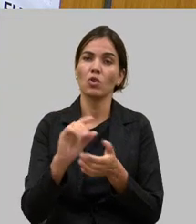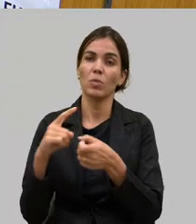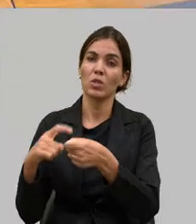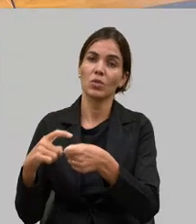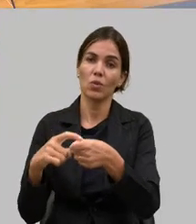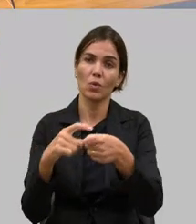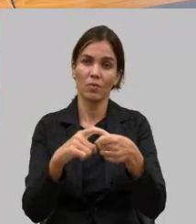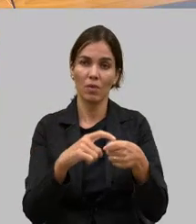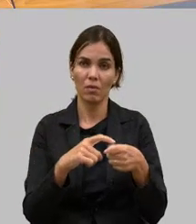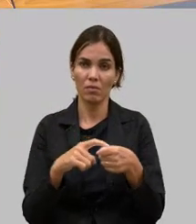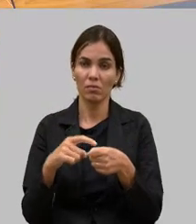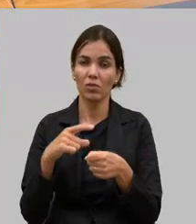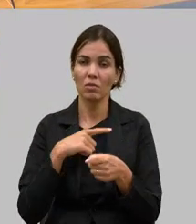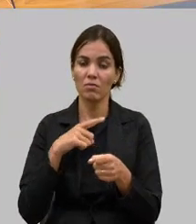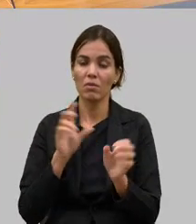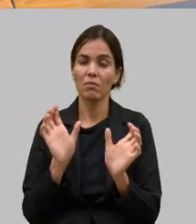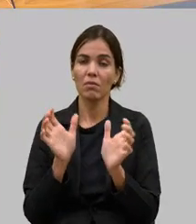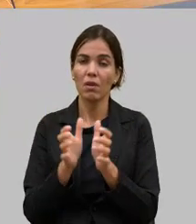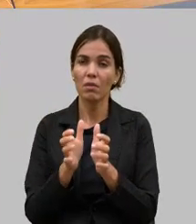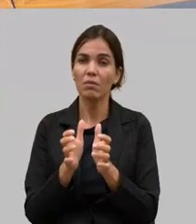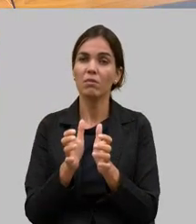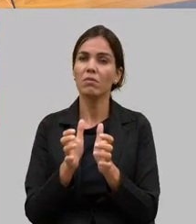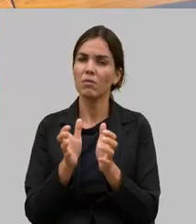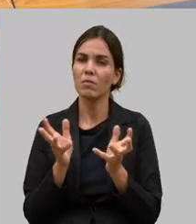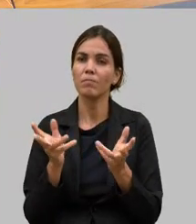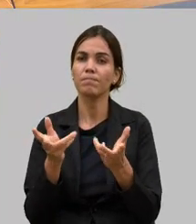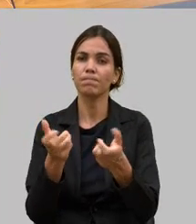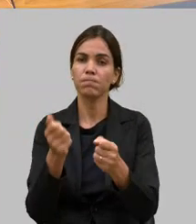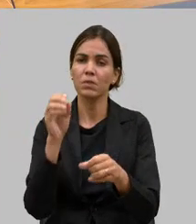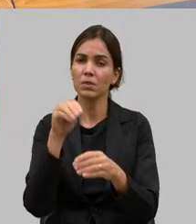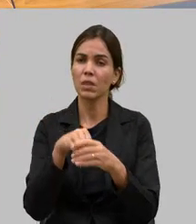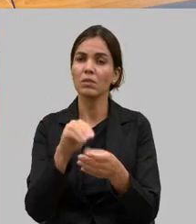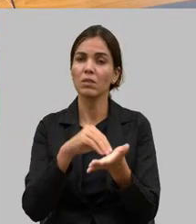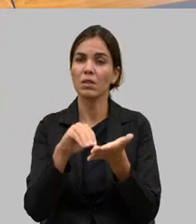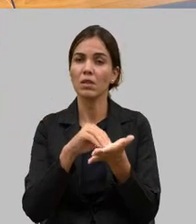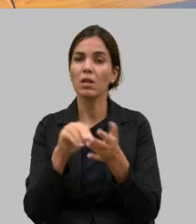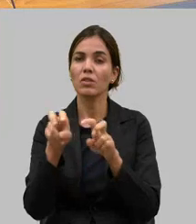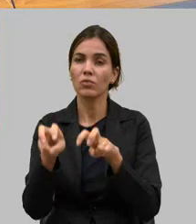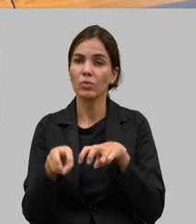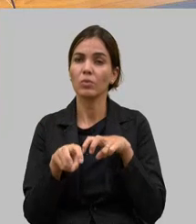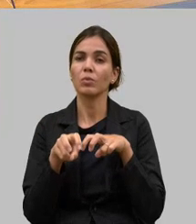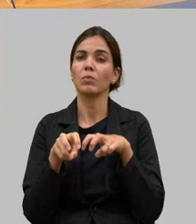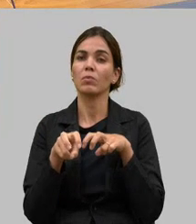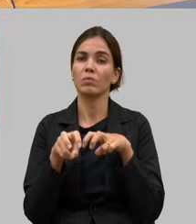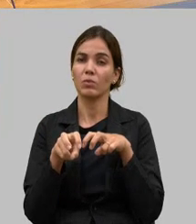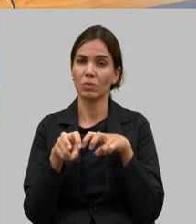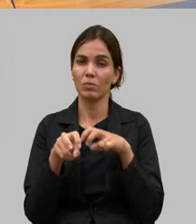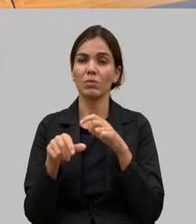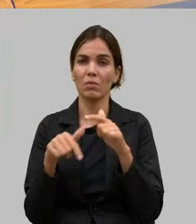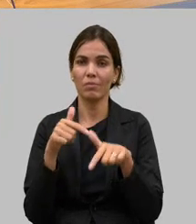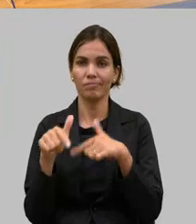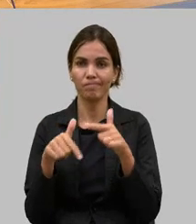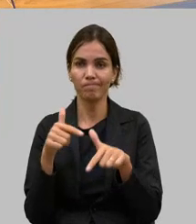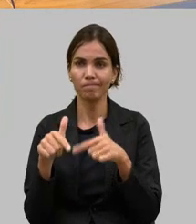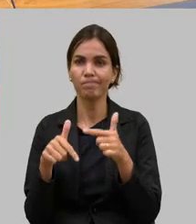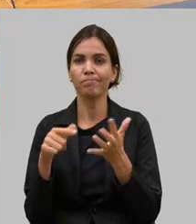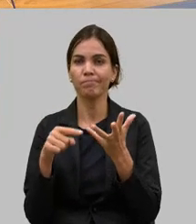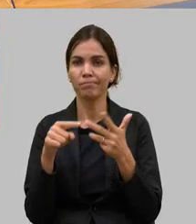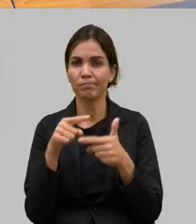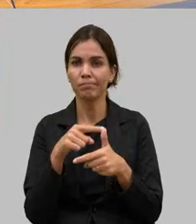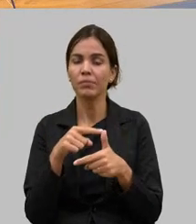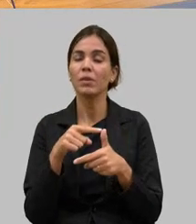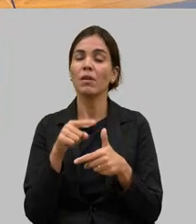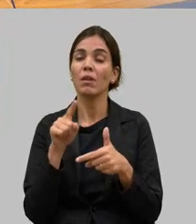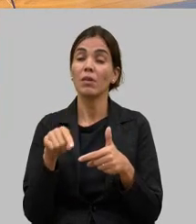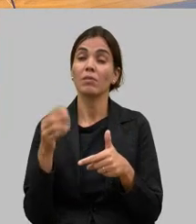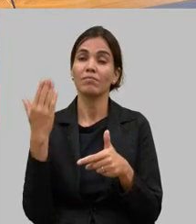que nós temos uma equipe muito preparada dentro da Secretaria da Agricultura para poder executar isso e o grande desafio quando eu estava no